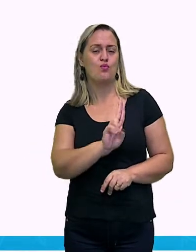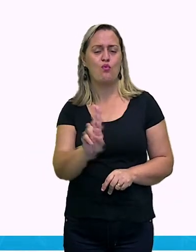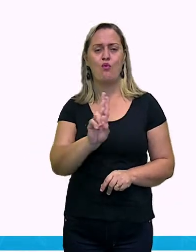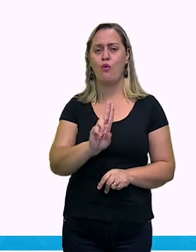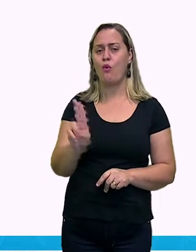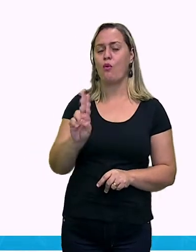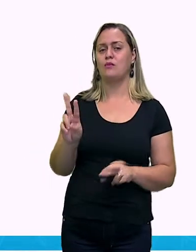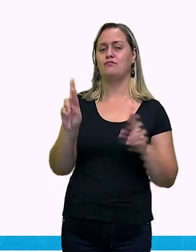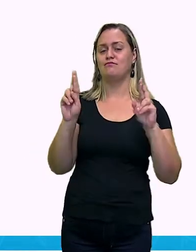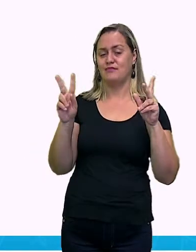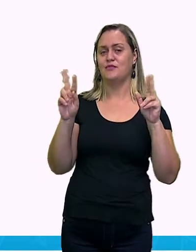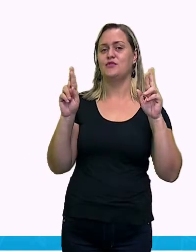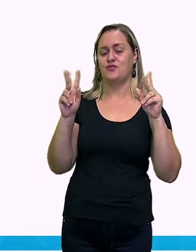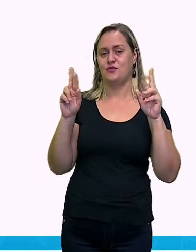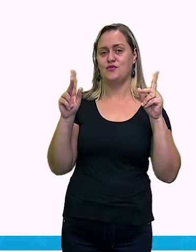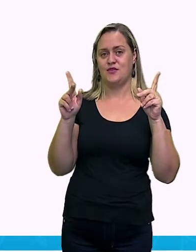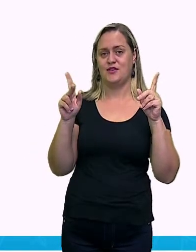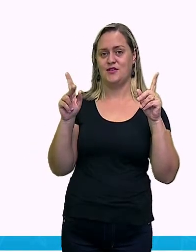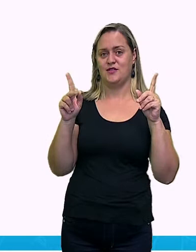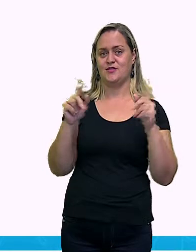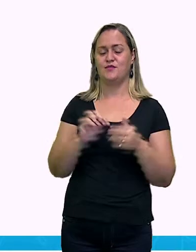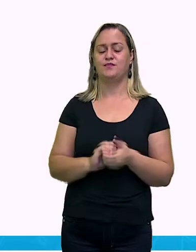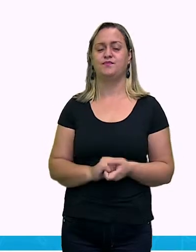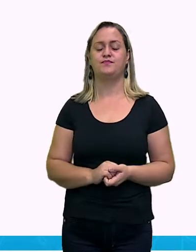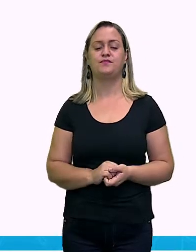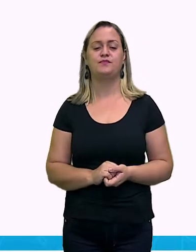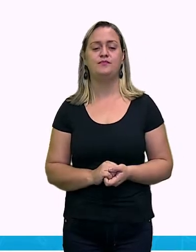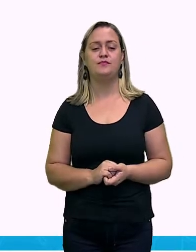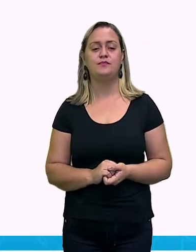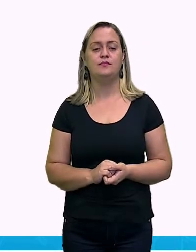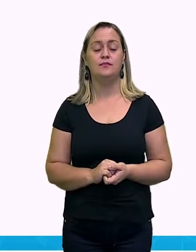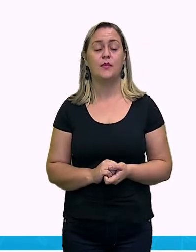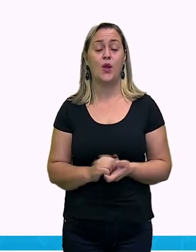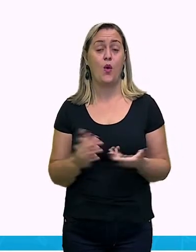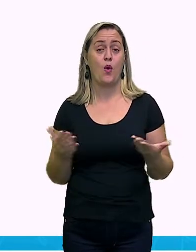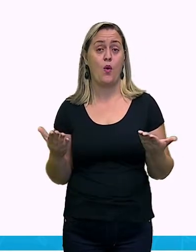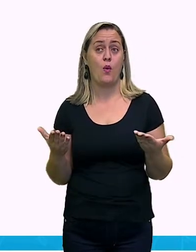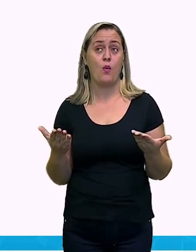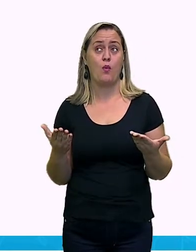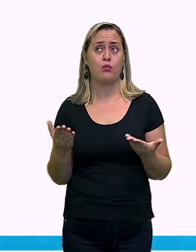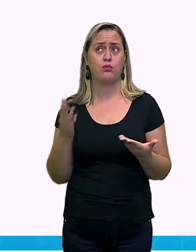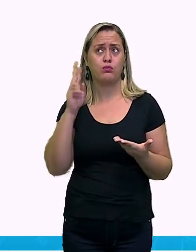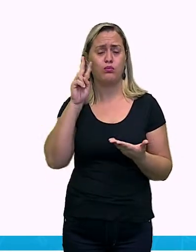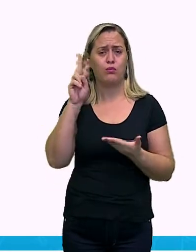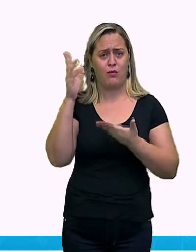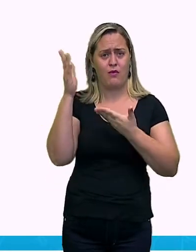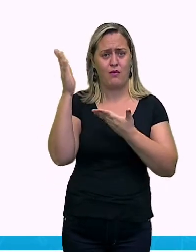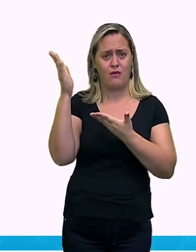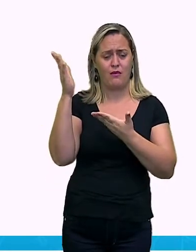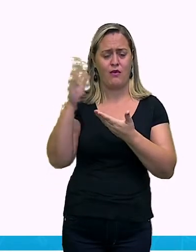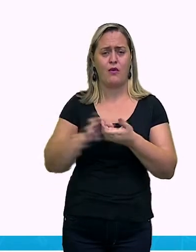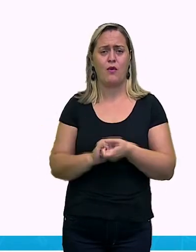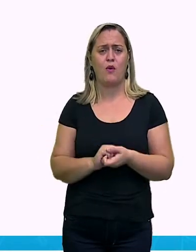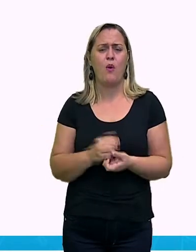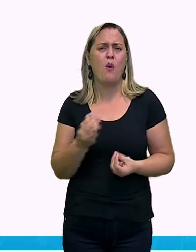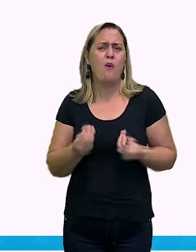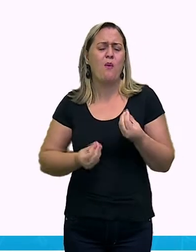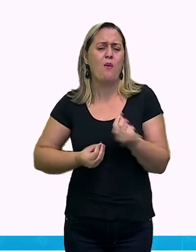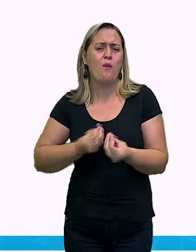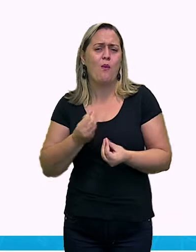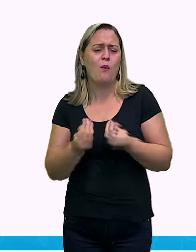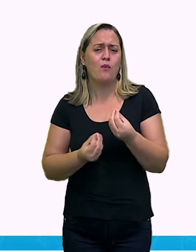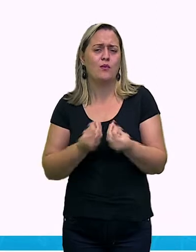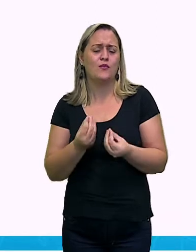pontos ou de visionismo. O pontilismo, ele está centrado em quê? No modo de como você